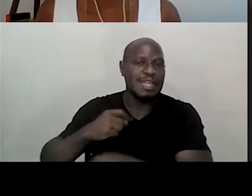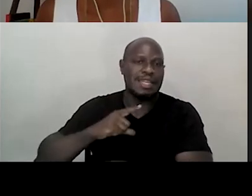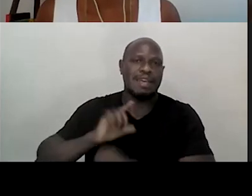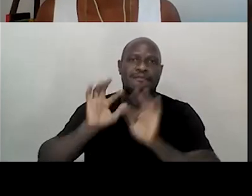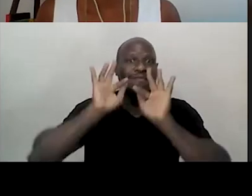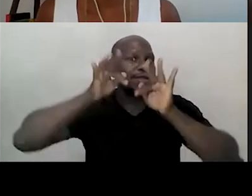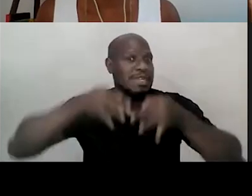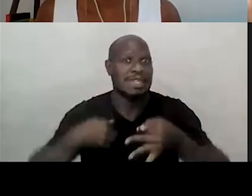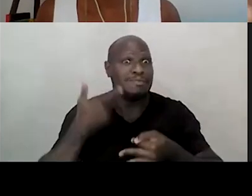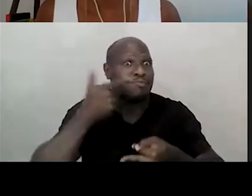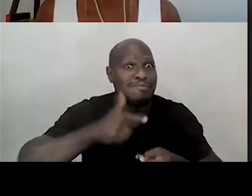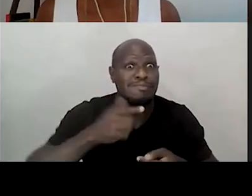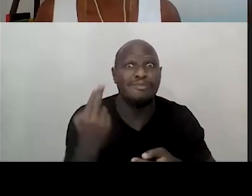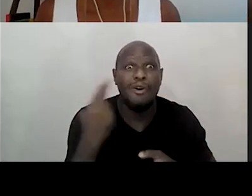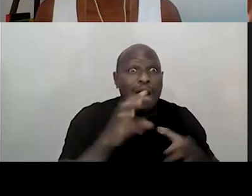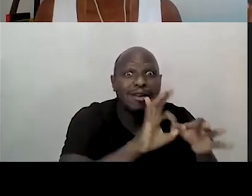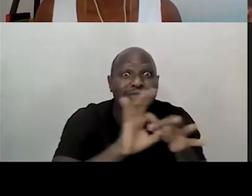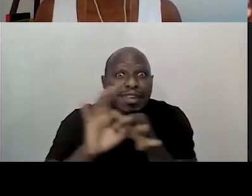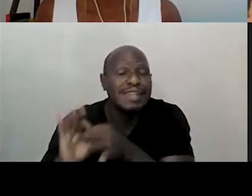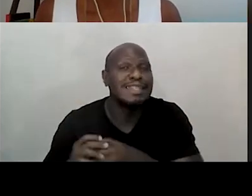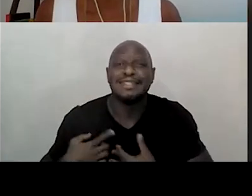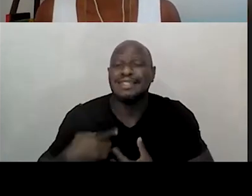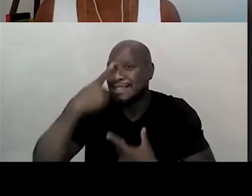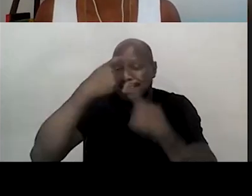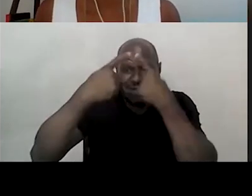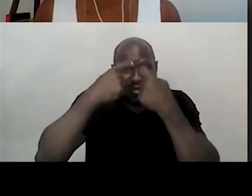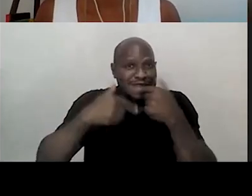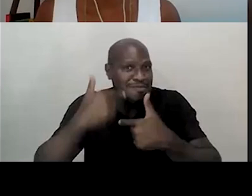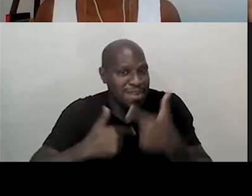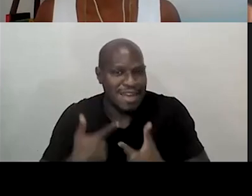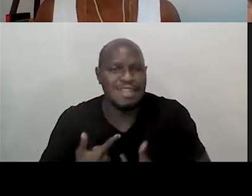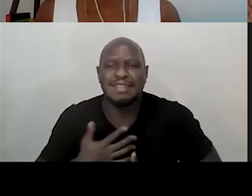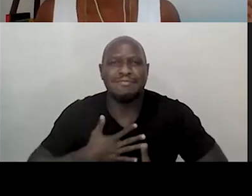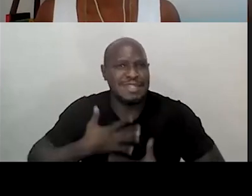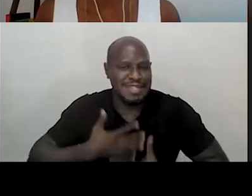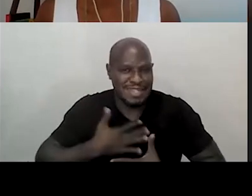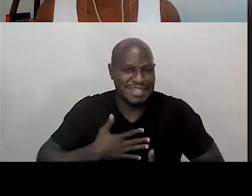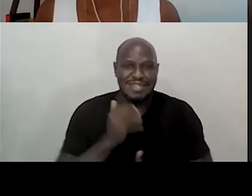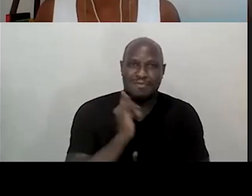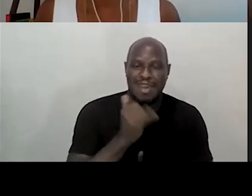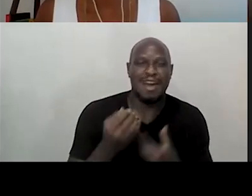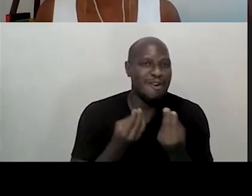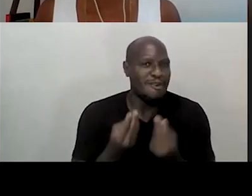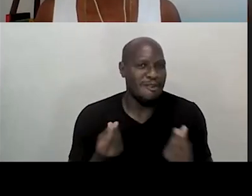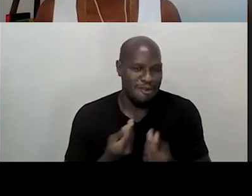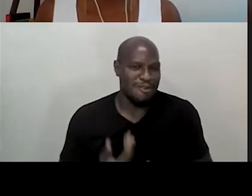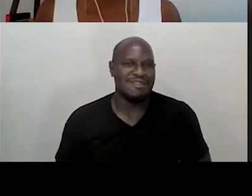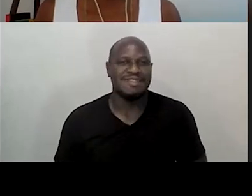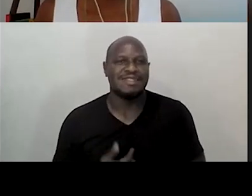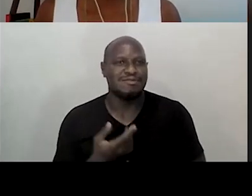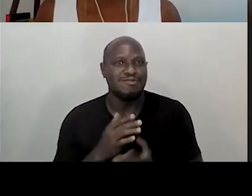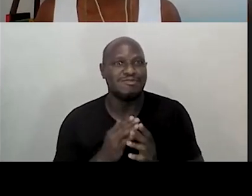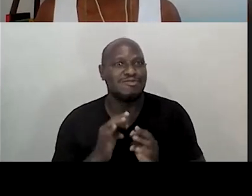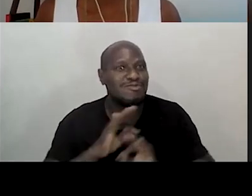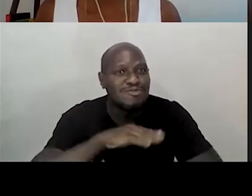contextualizar toda a nossa reinvenção, mas eu teria o maior prazer de contar para vocês como foi tudo isso,